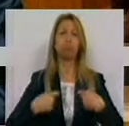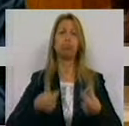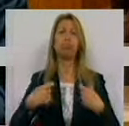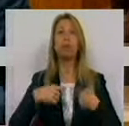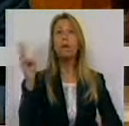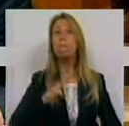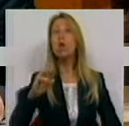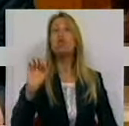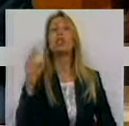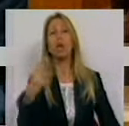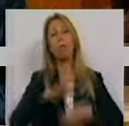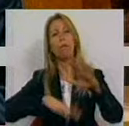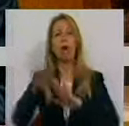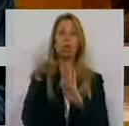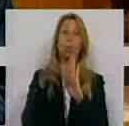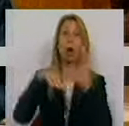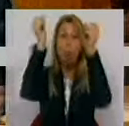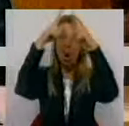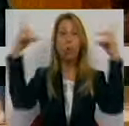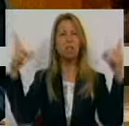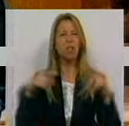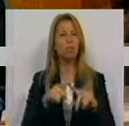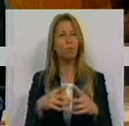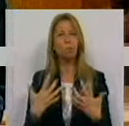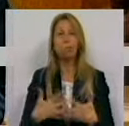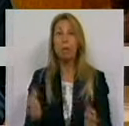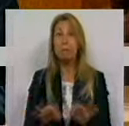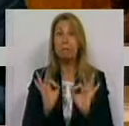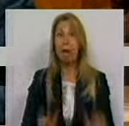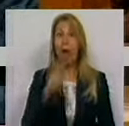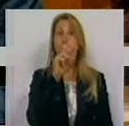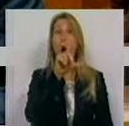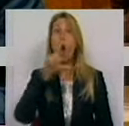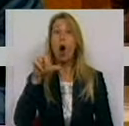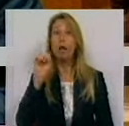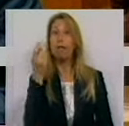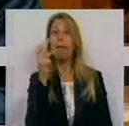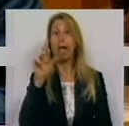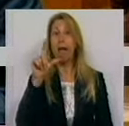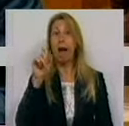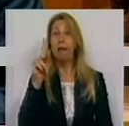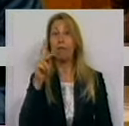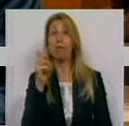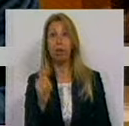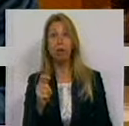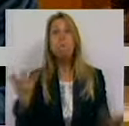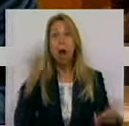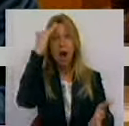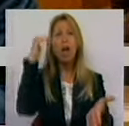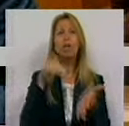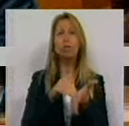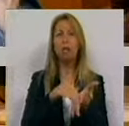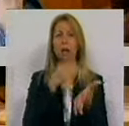a promover programas e conceitos duvidosos como o All Garve. Porém, os resultados eram francamente insatisfatórios.